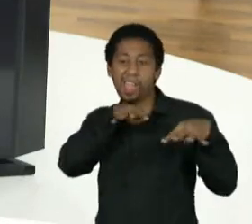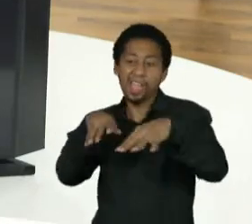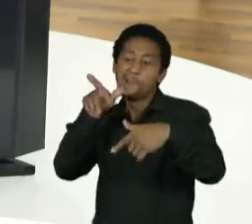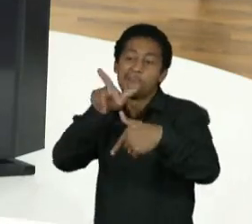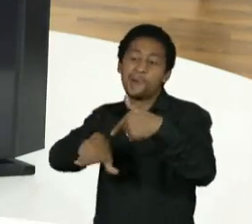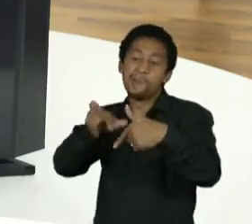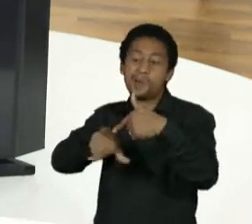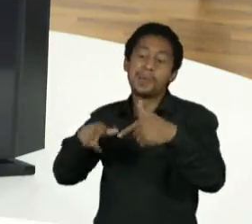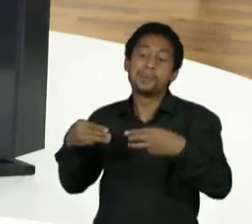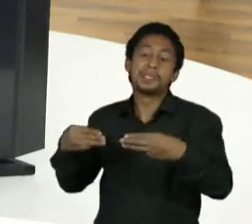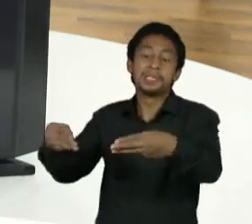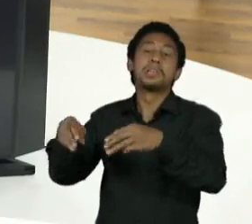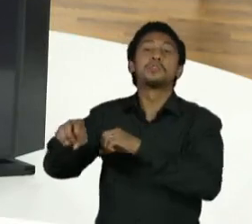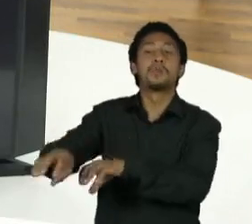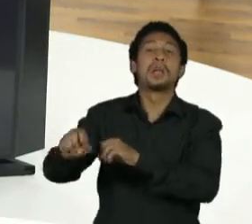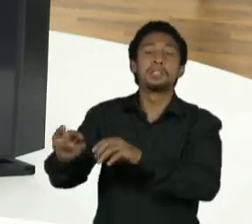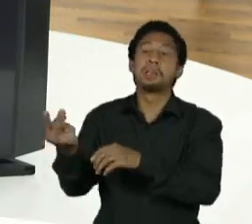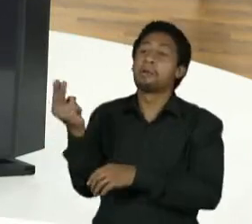no Ministério da Educação?